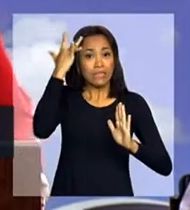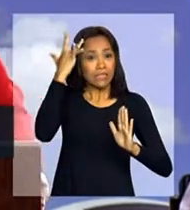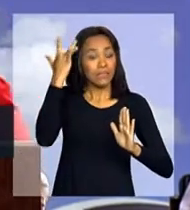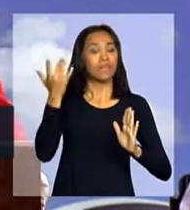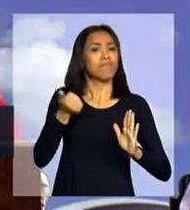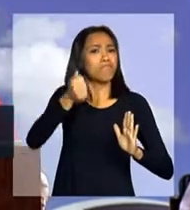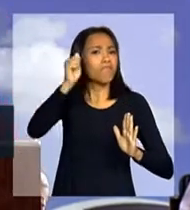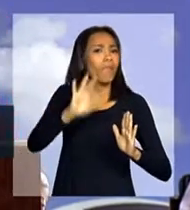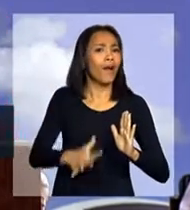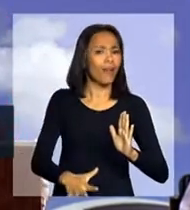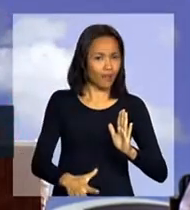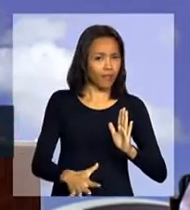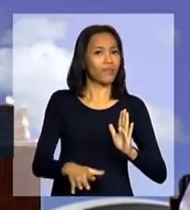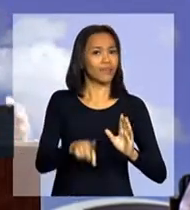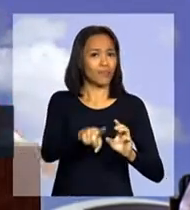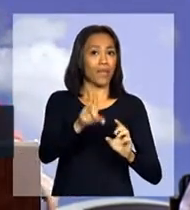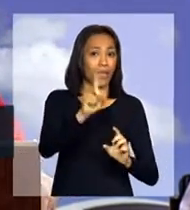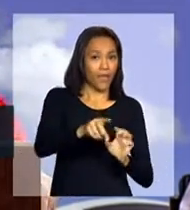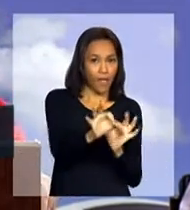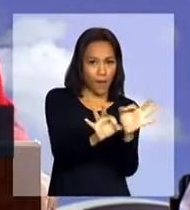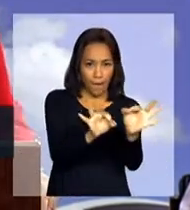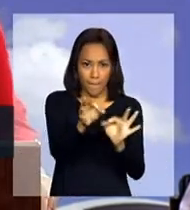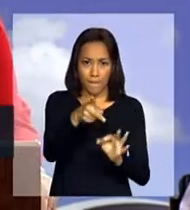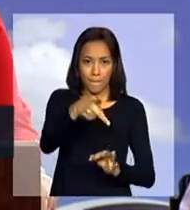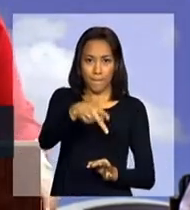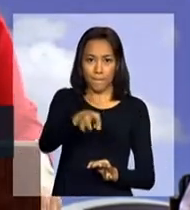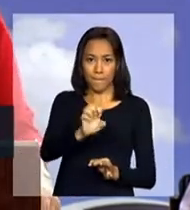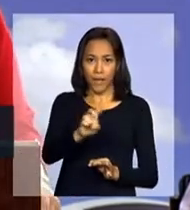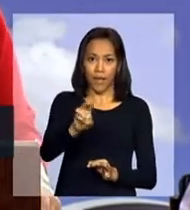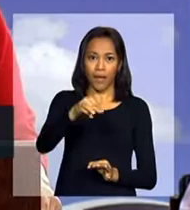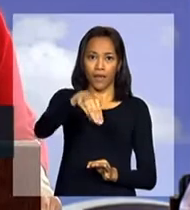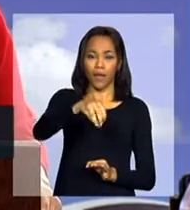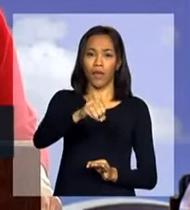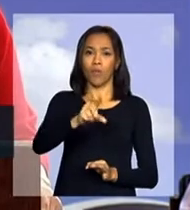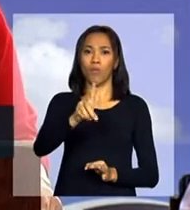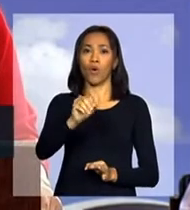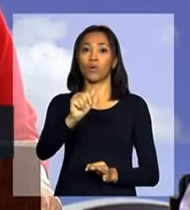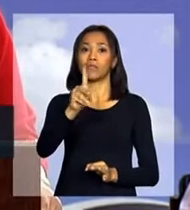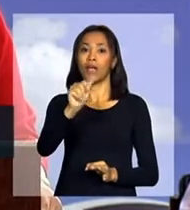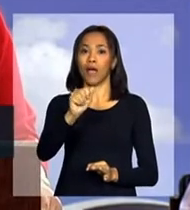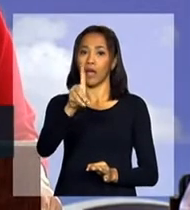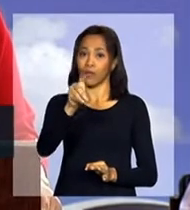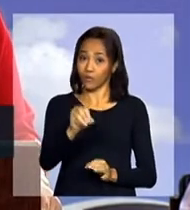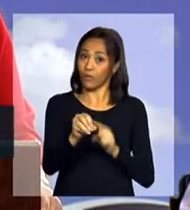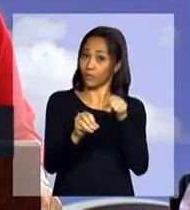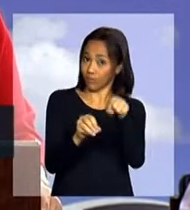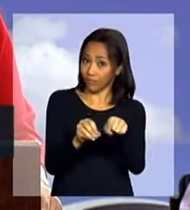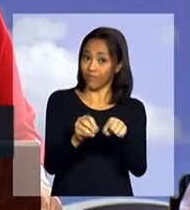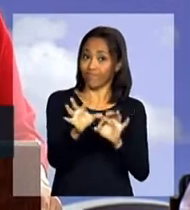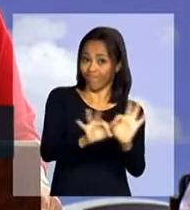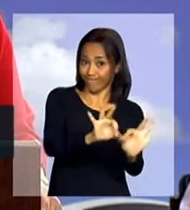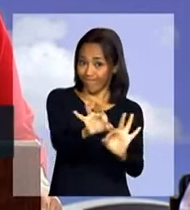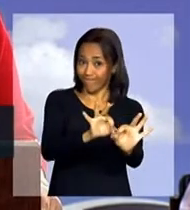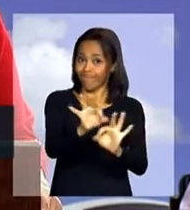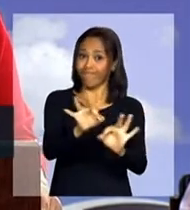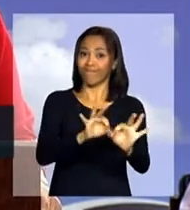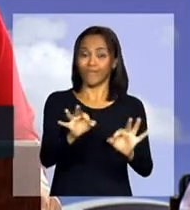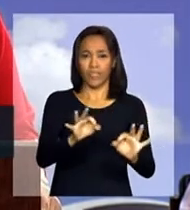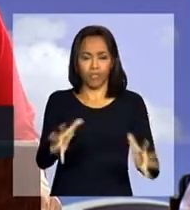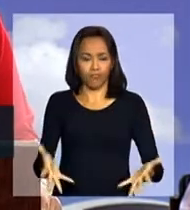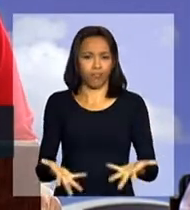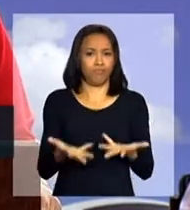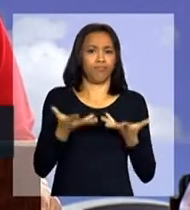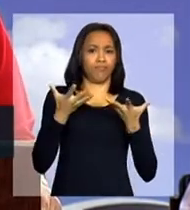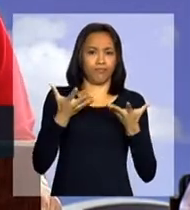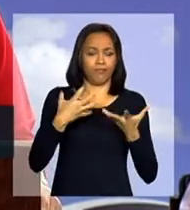porque são pré-moldados, que dignifiquem e aumentem também a autoestima da cidadão